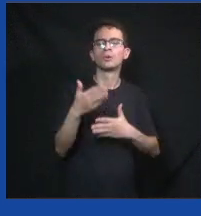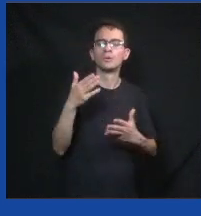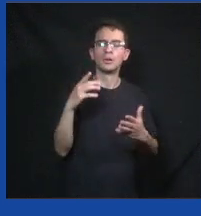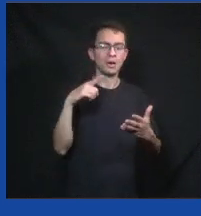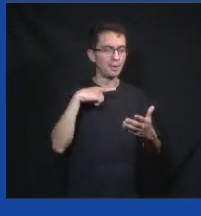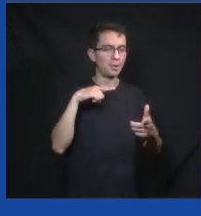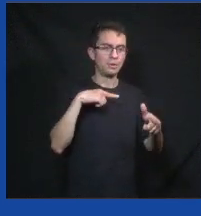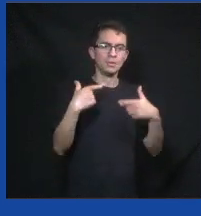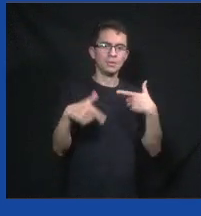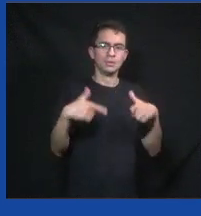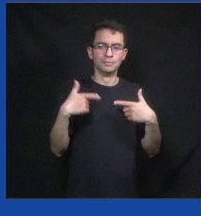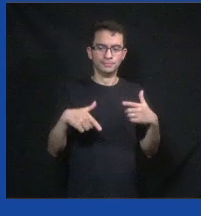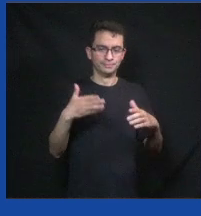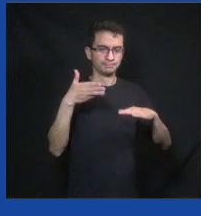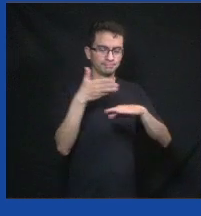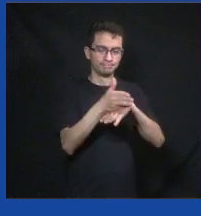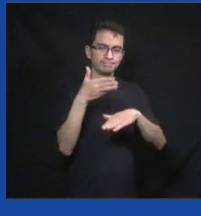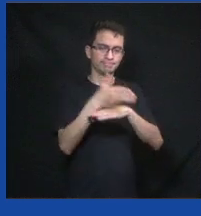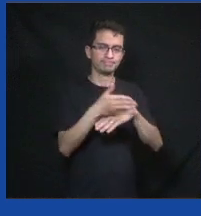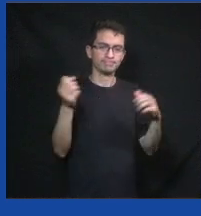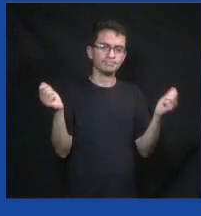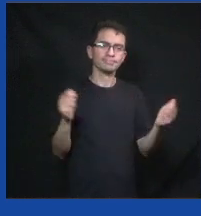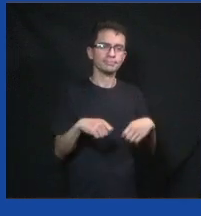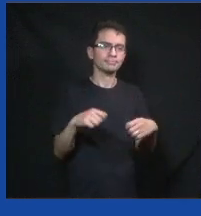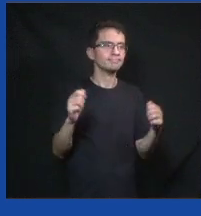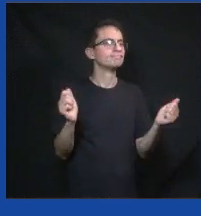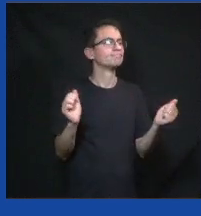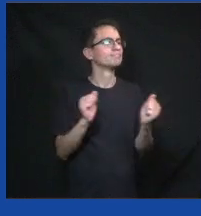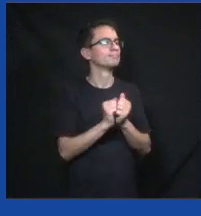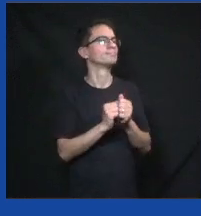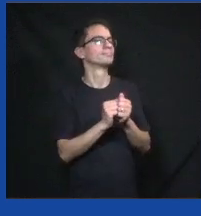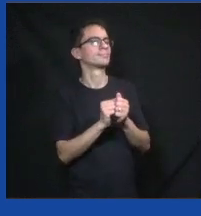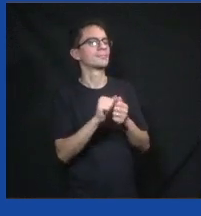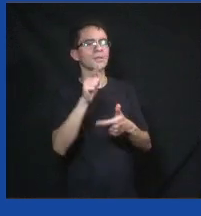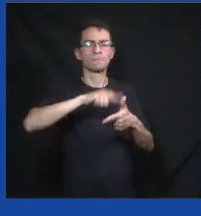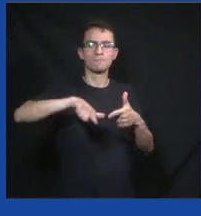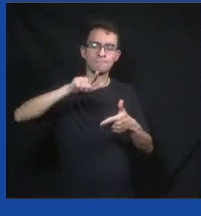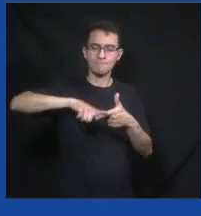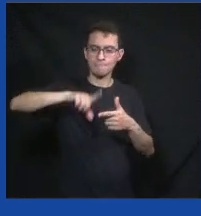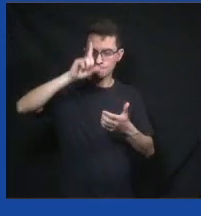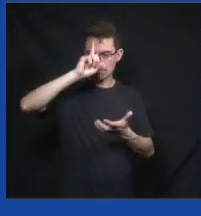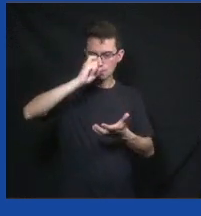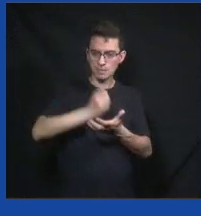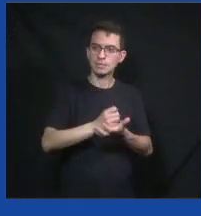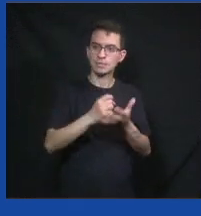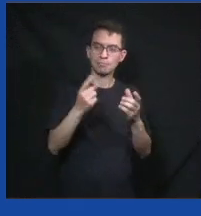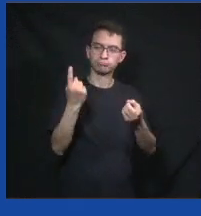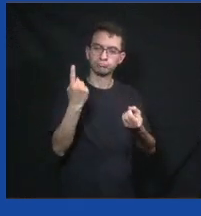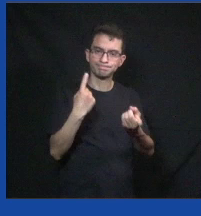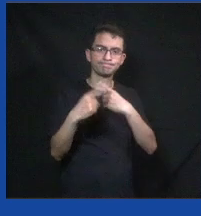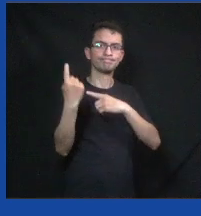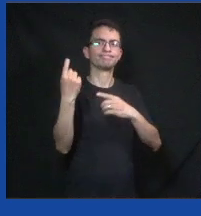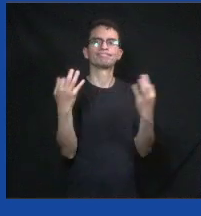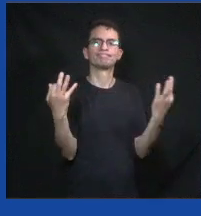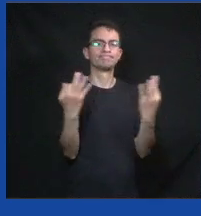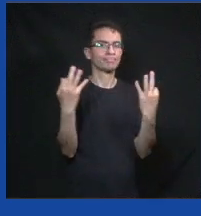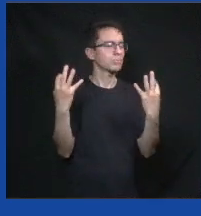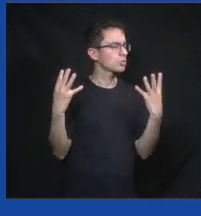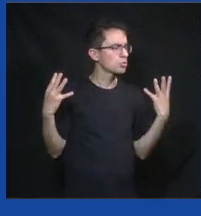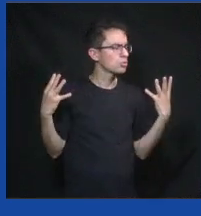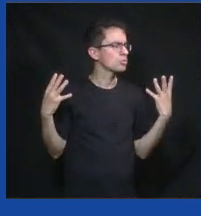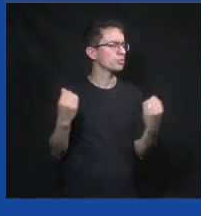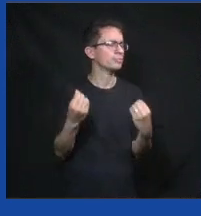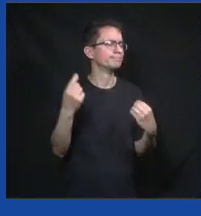pessoas para participarem da tomada de decisão do problema, do sucesso, do fracasso, de tudo, da ideia.